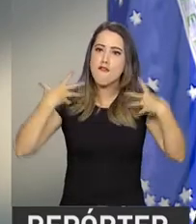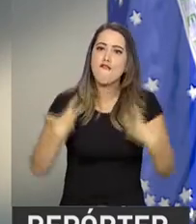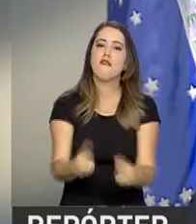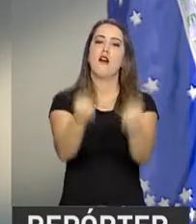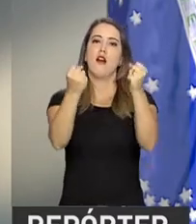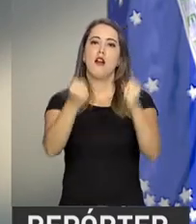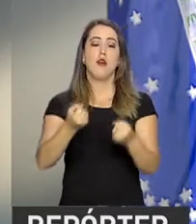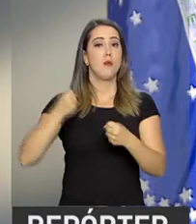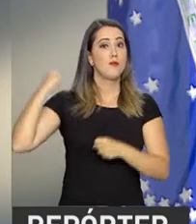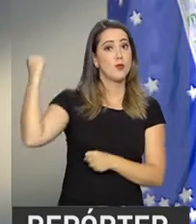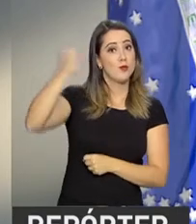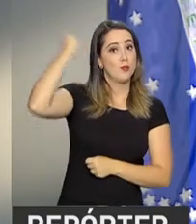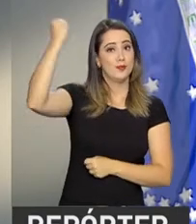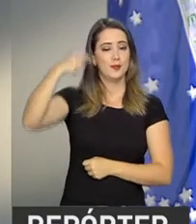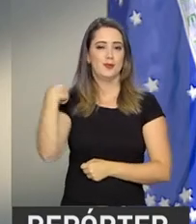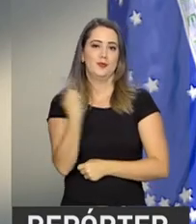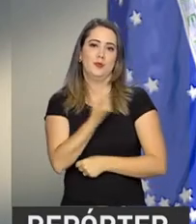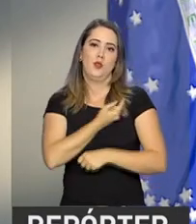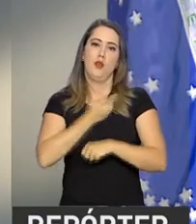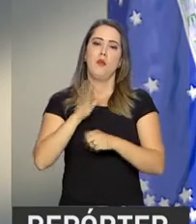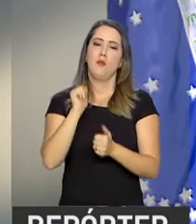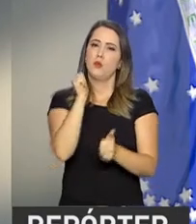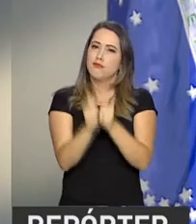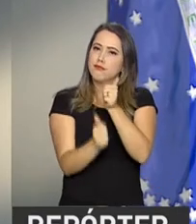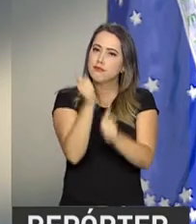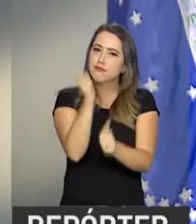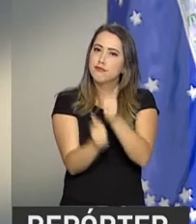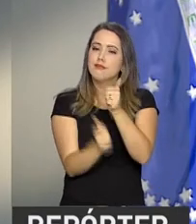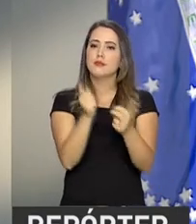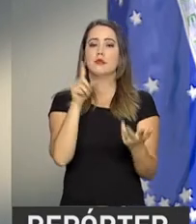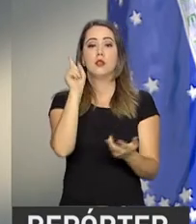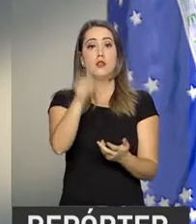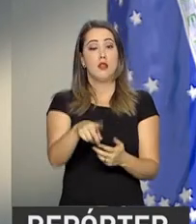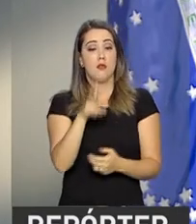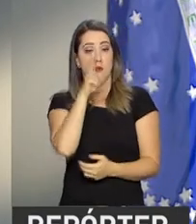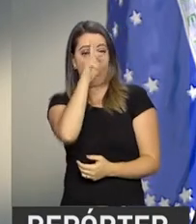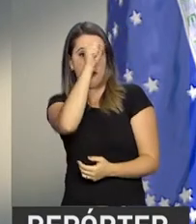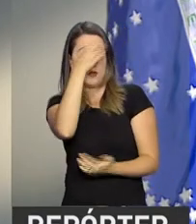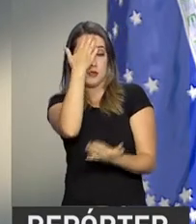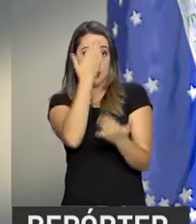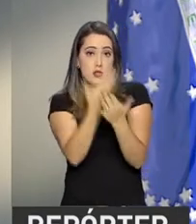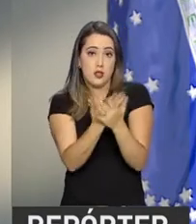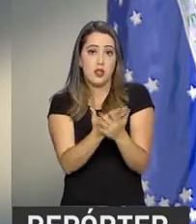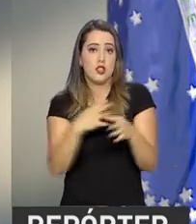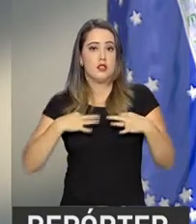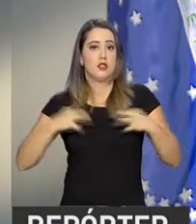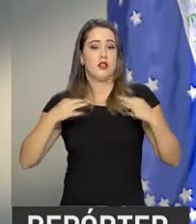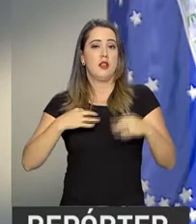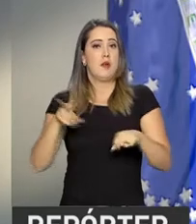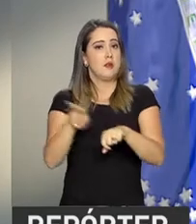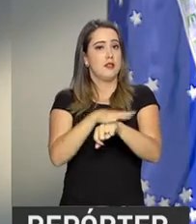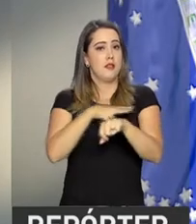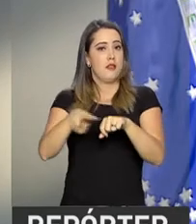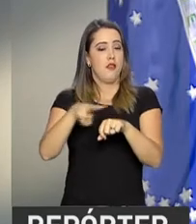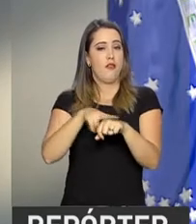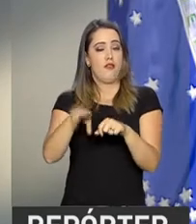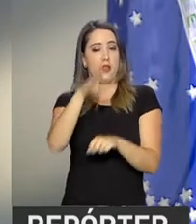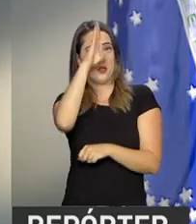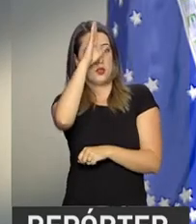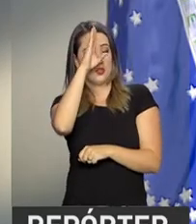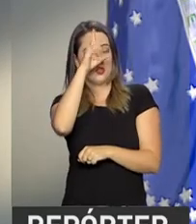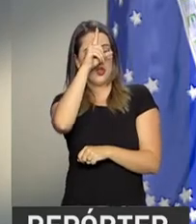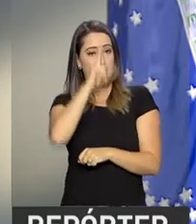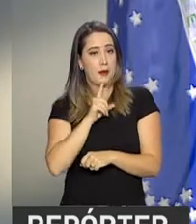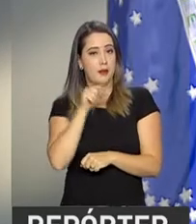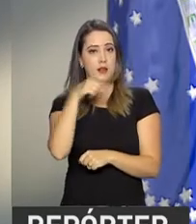torcer pela nossa seleção. É hora de acreditar na força da camisa verde e amarela. No talento de